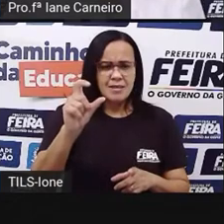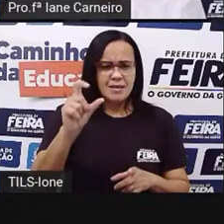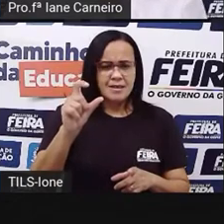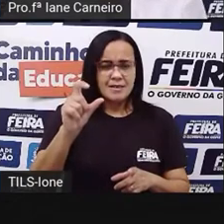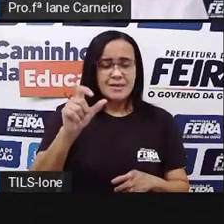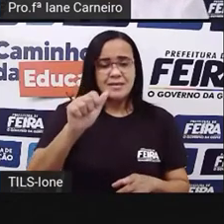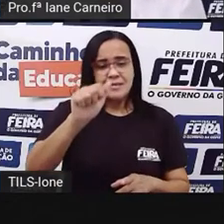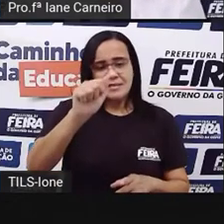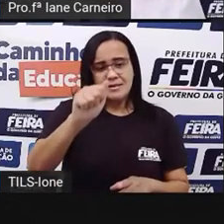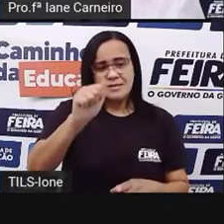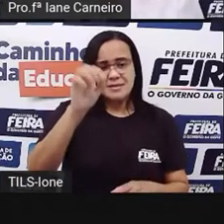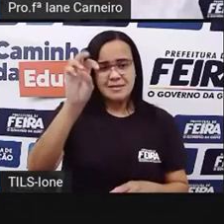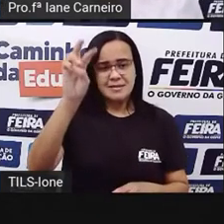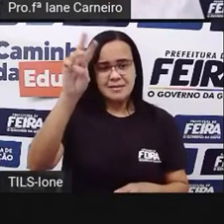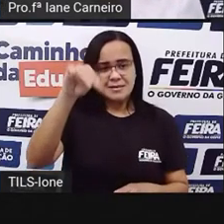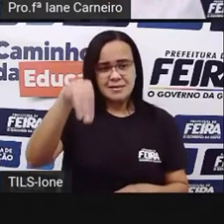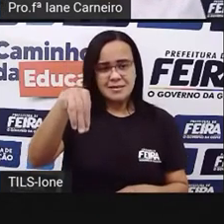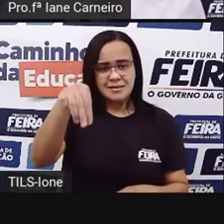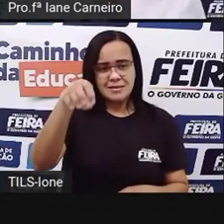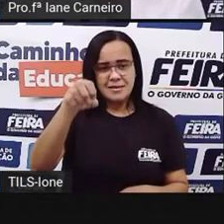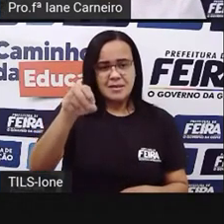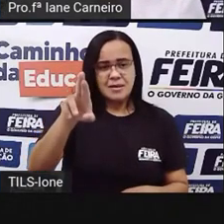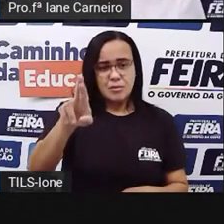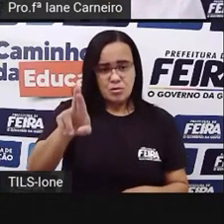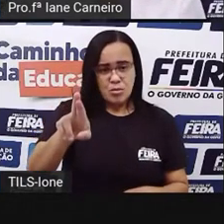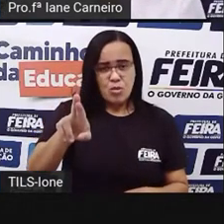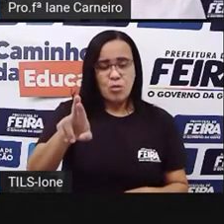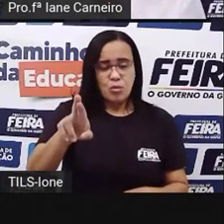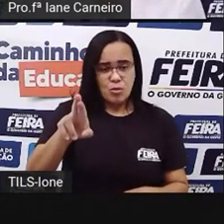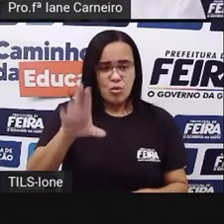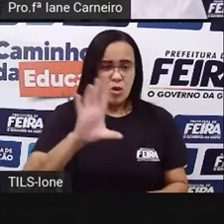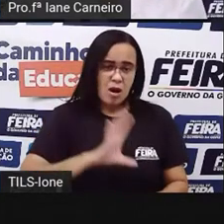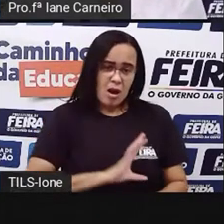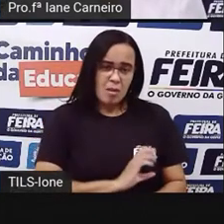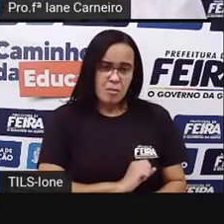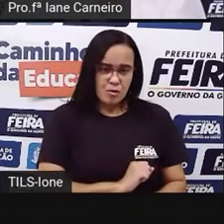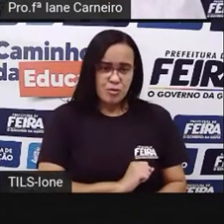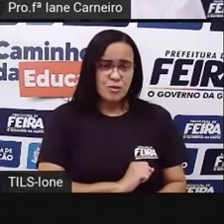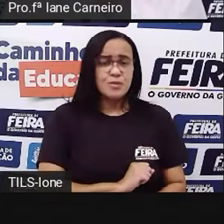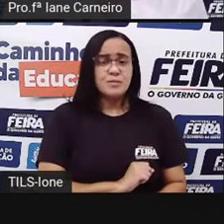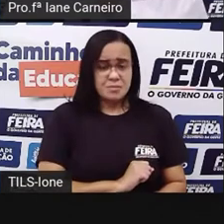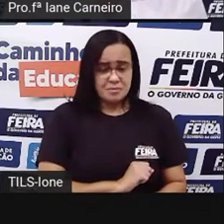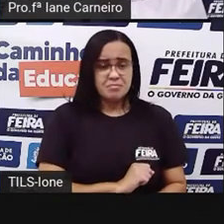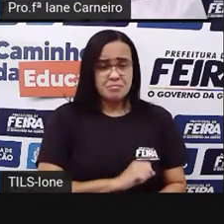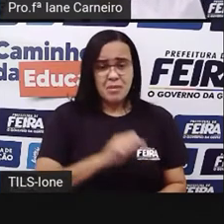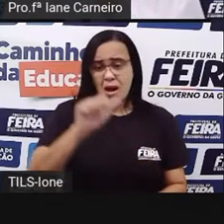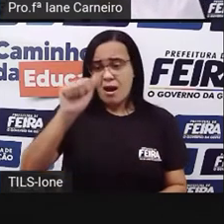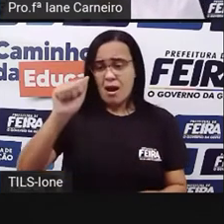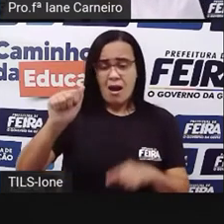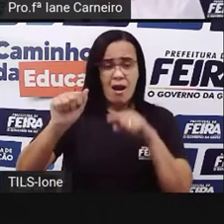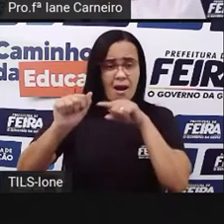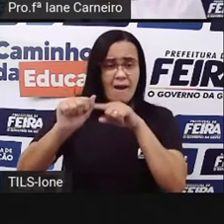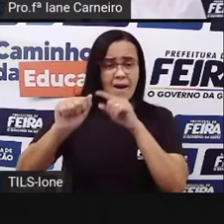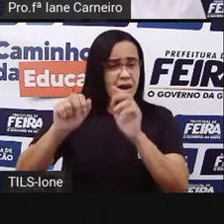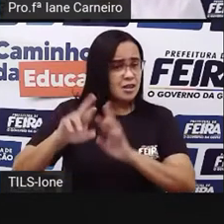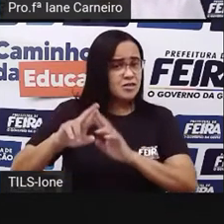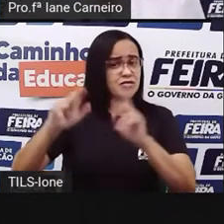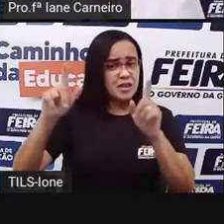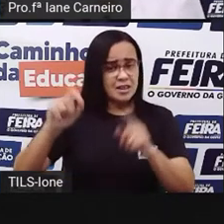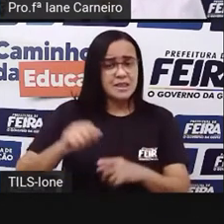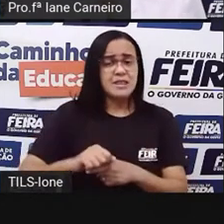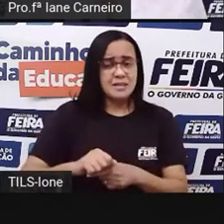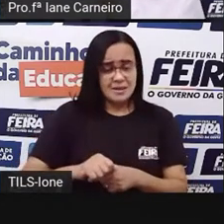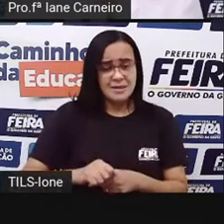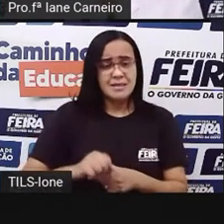Está escrito a palavra amor, né? Olha só a letra A aqui, né? De um com outro traçado, né? A letra M, a letra O